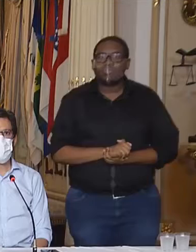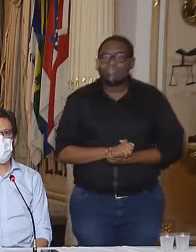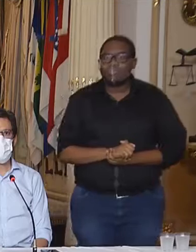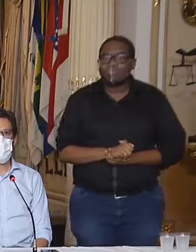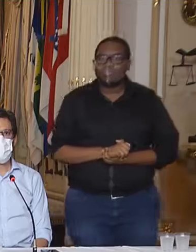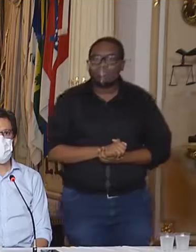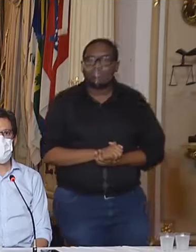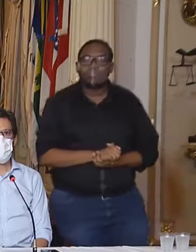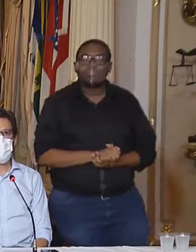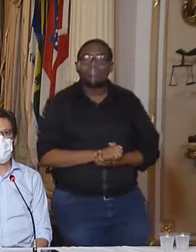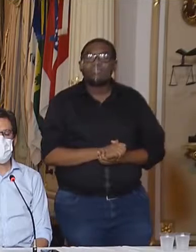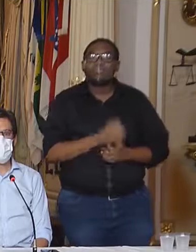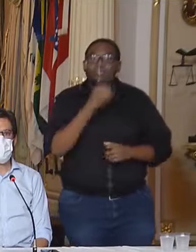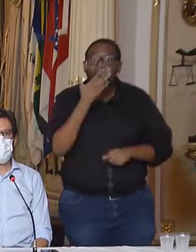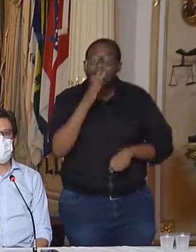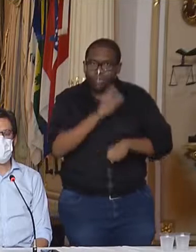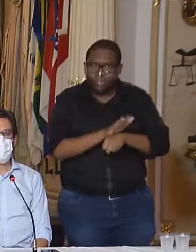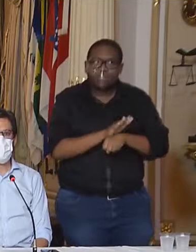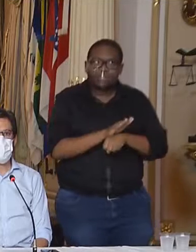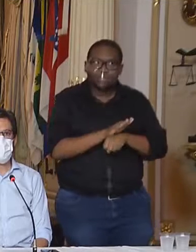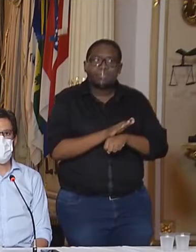Veja bem, boa tarde a todos, a todas.